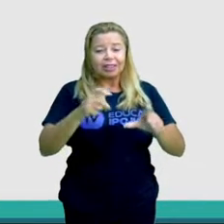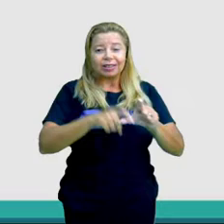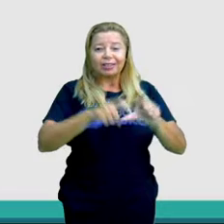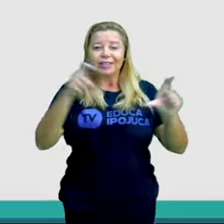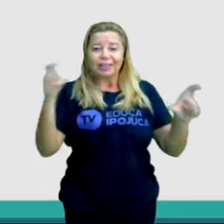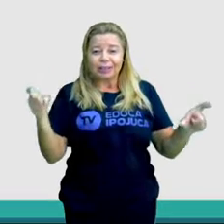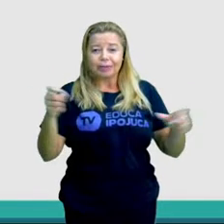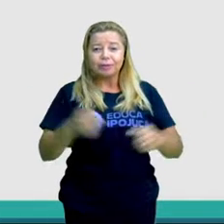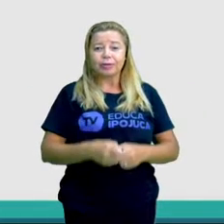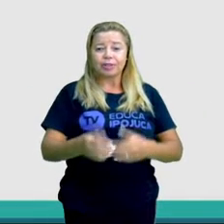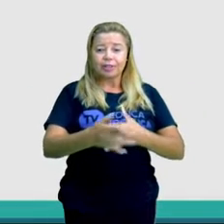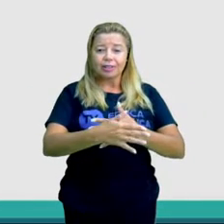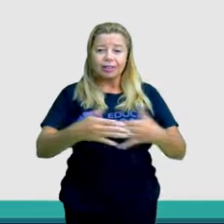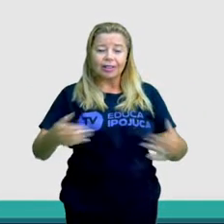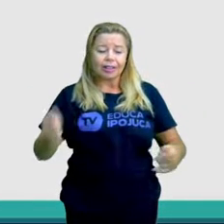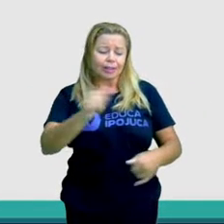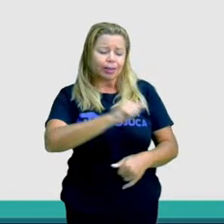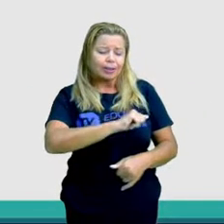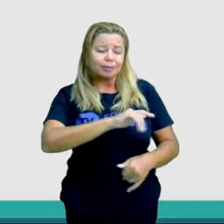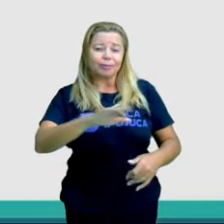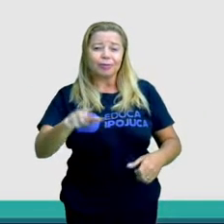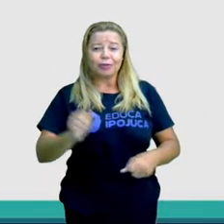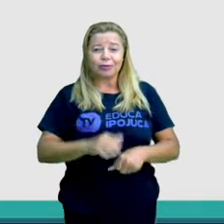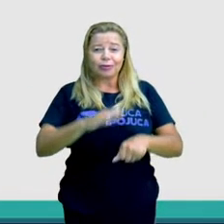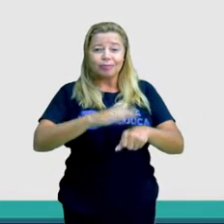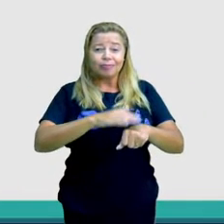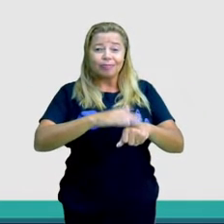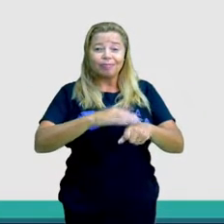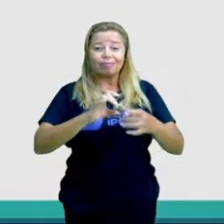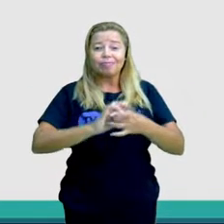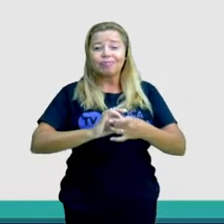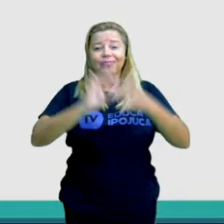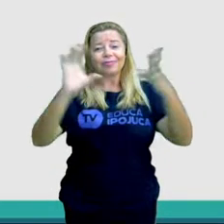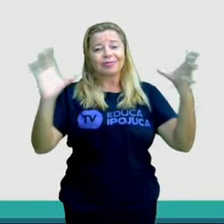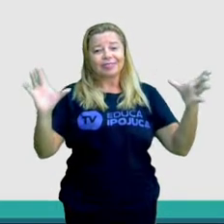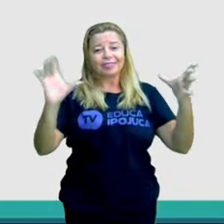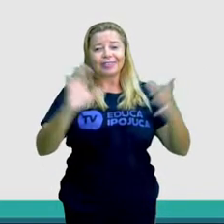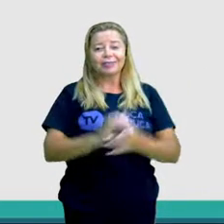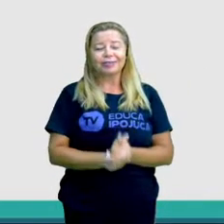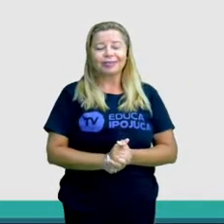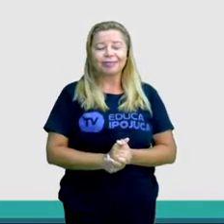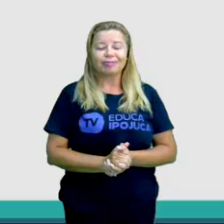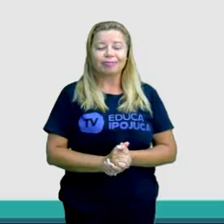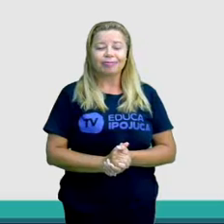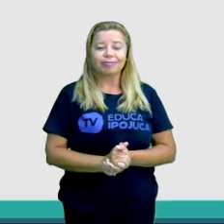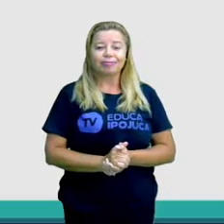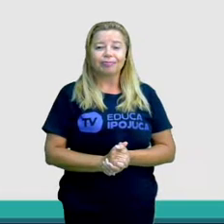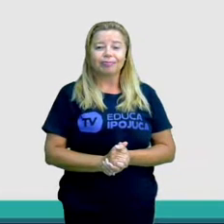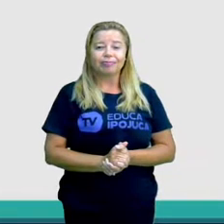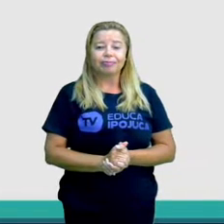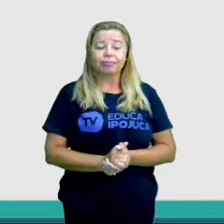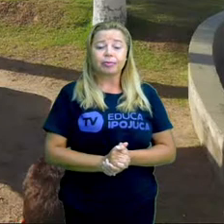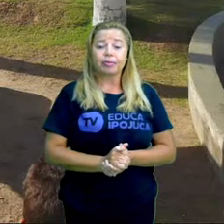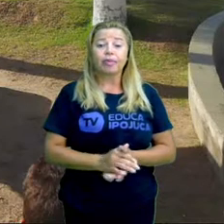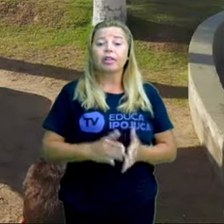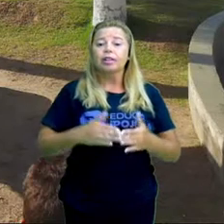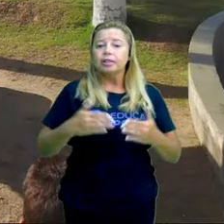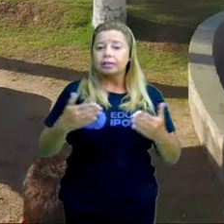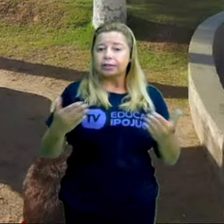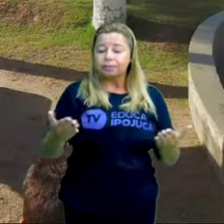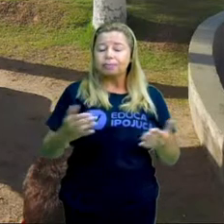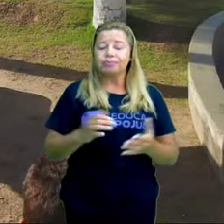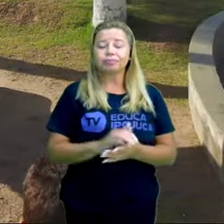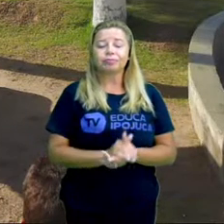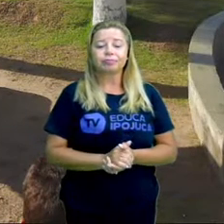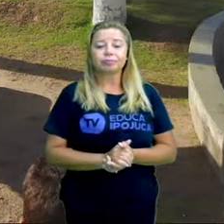livre, emancipada, cidade, ok? E aí eu queria começar